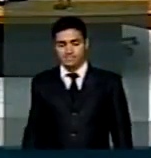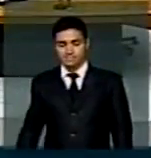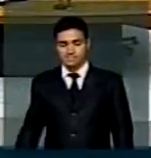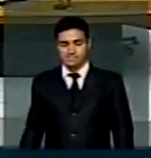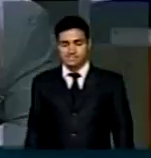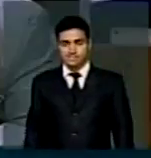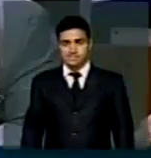Deputado...